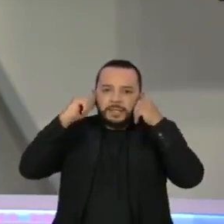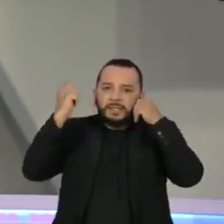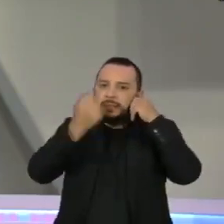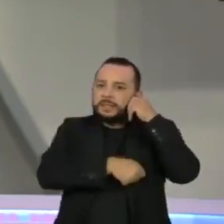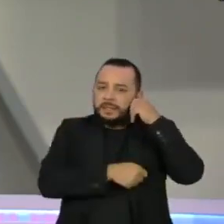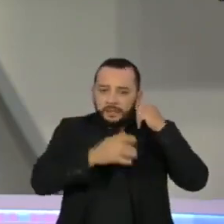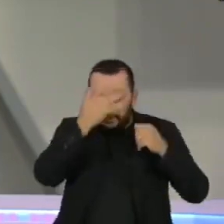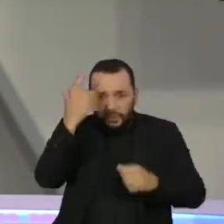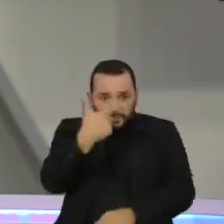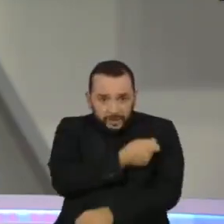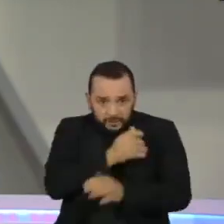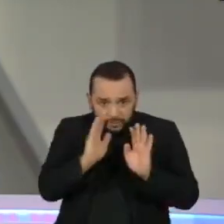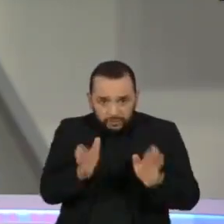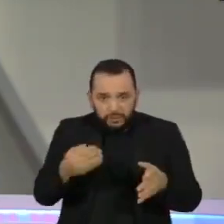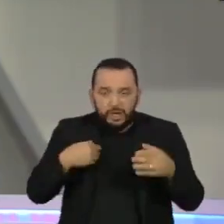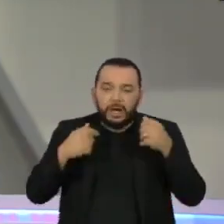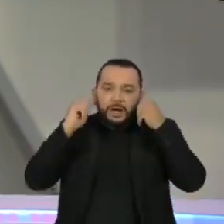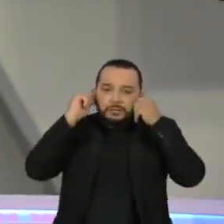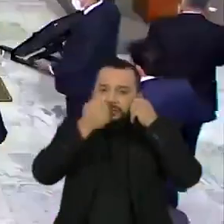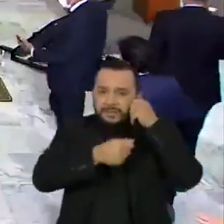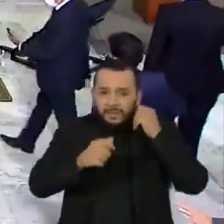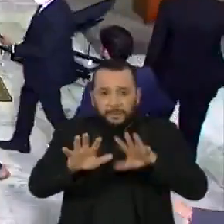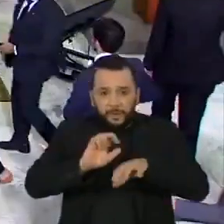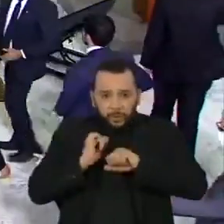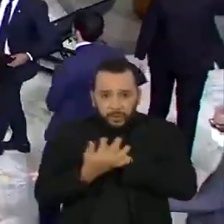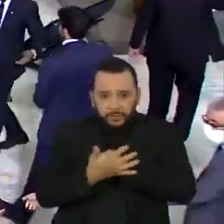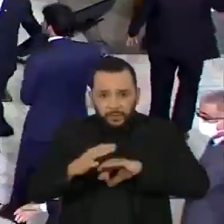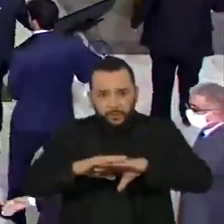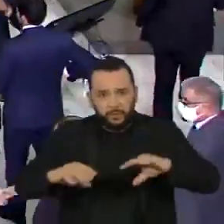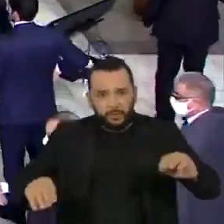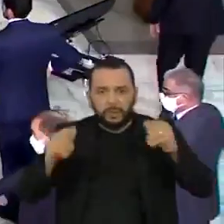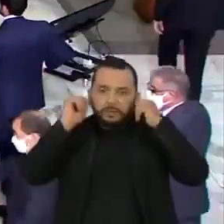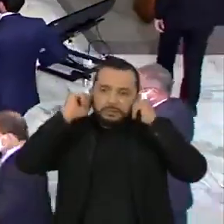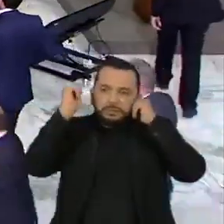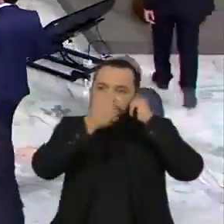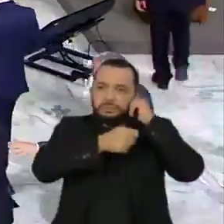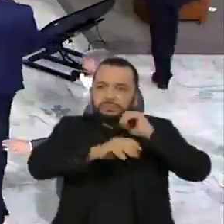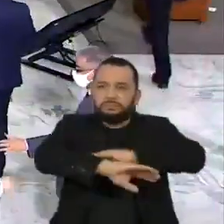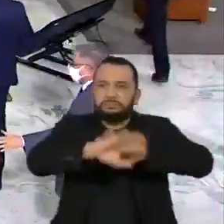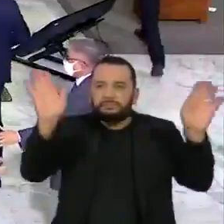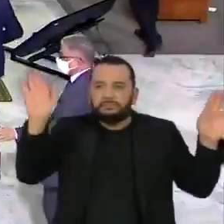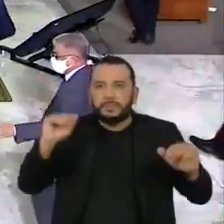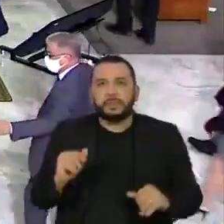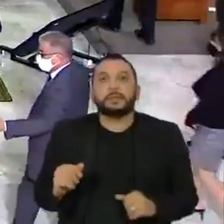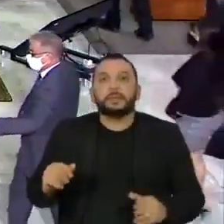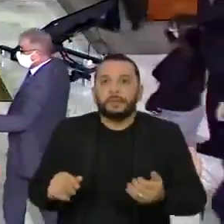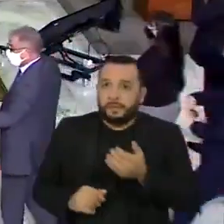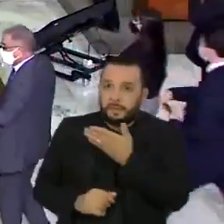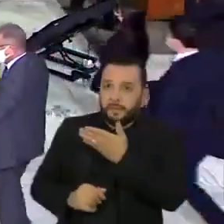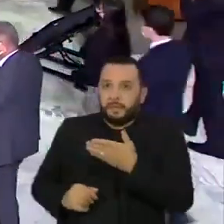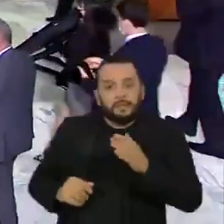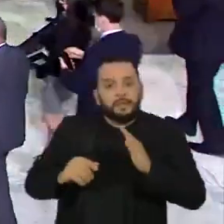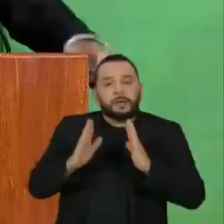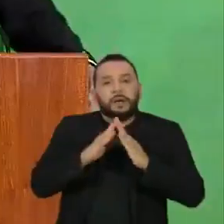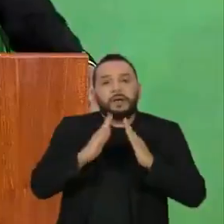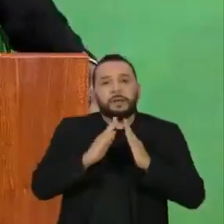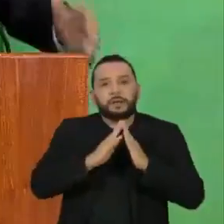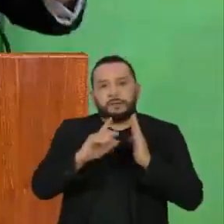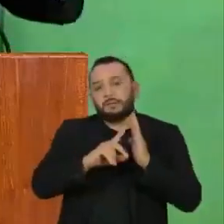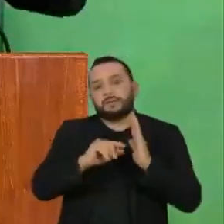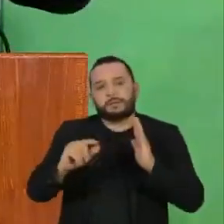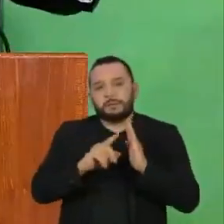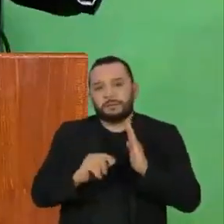vacinado ou já se recuperou da doença. A declaração do presidente foi dada durante o evento no Palácio do Planalto.